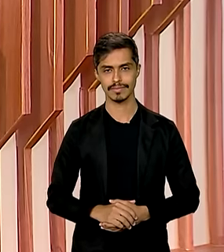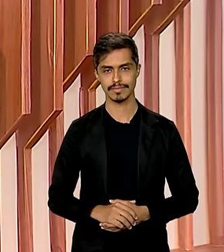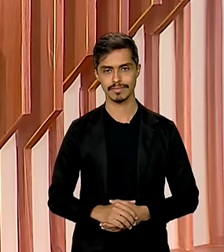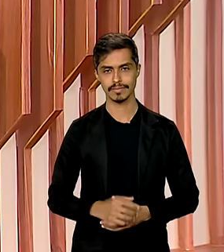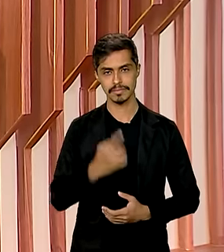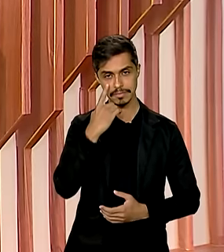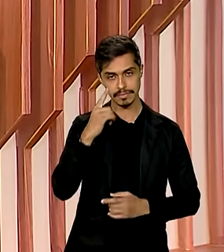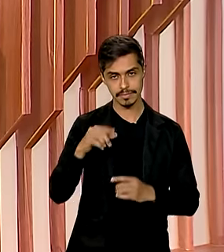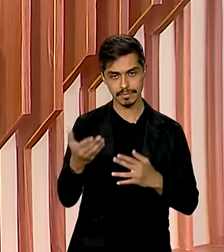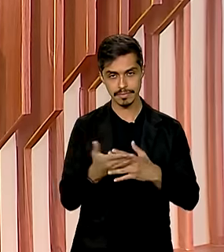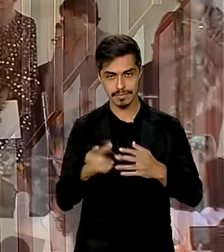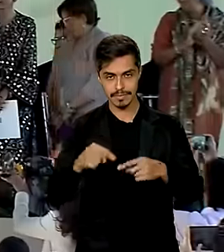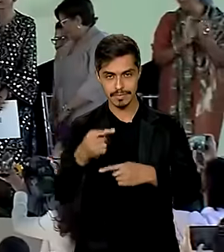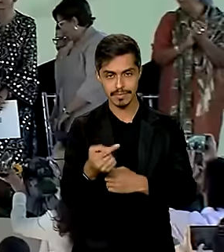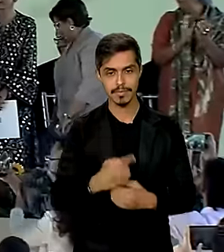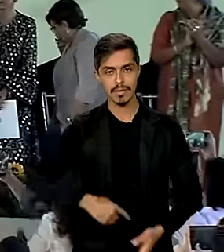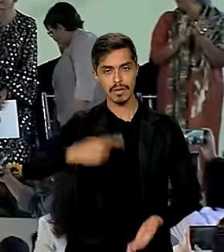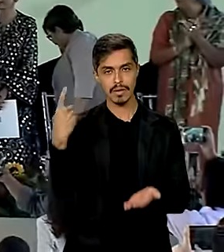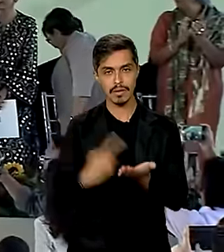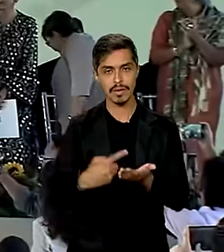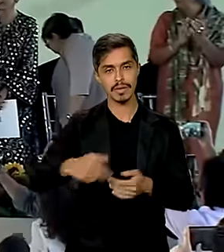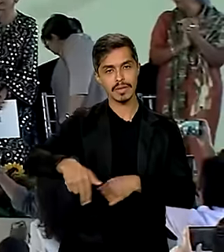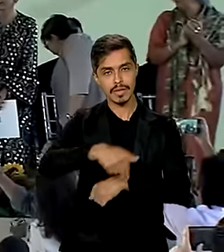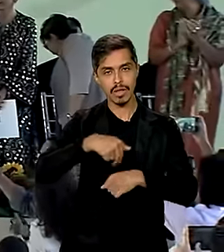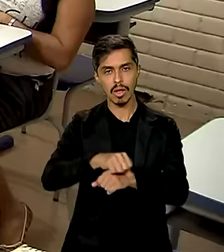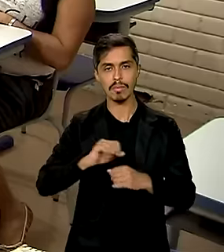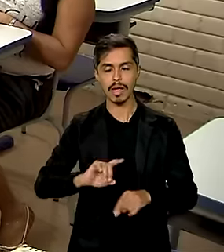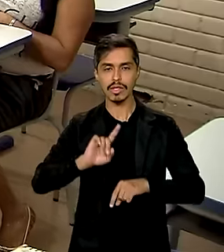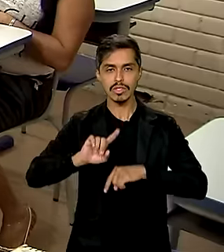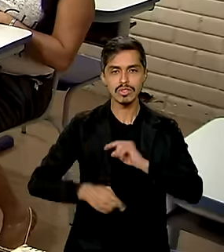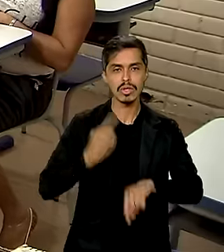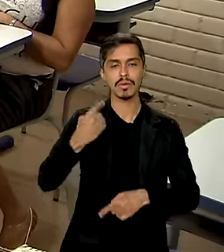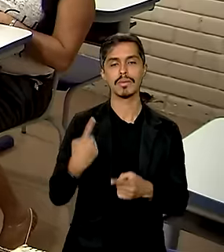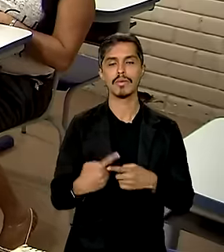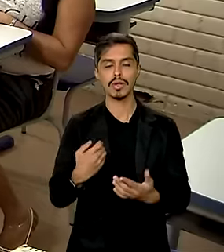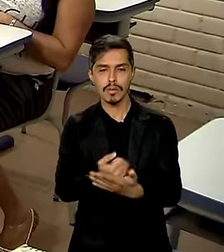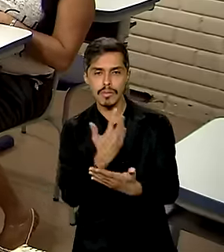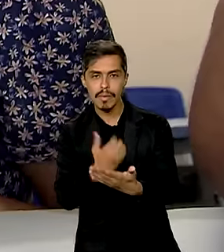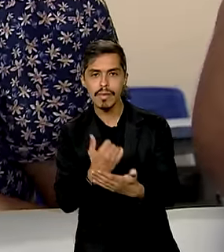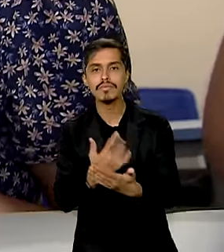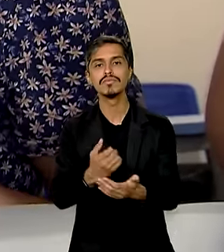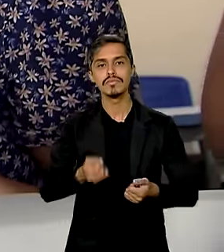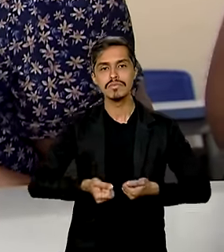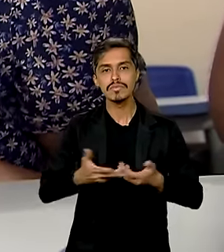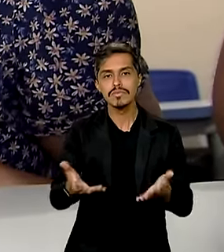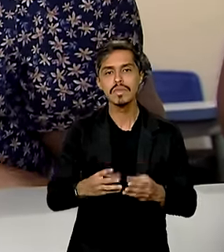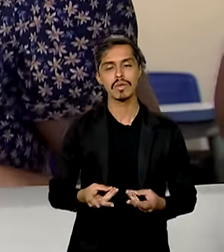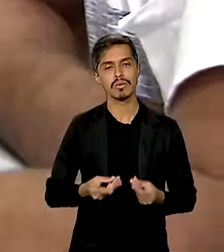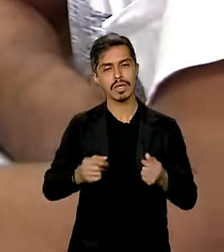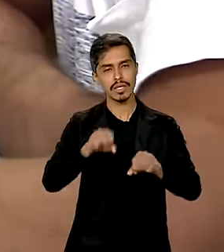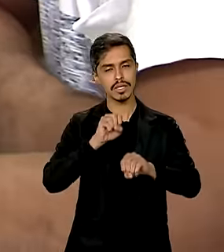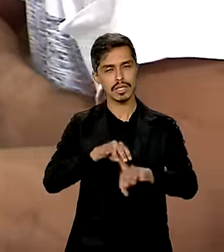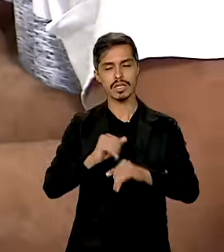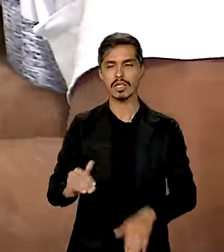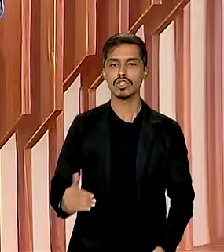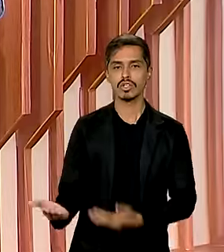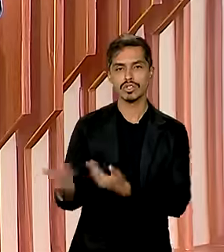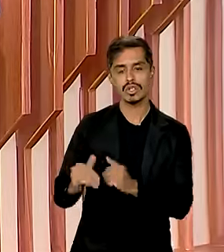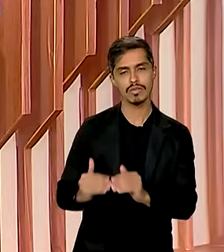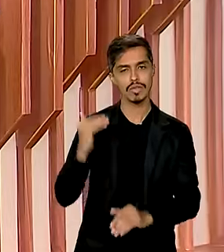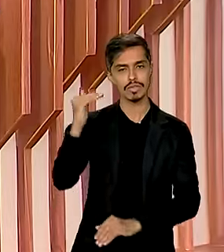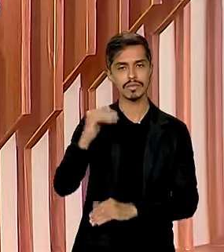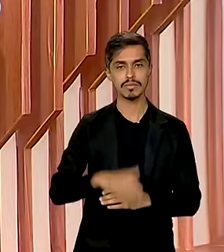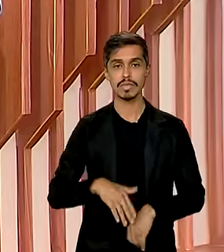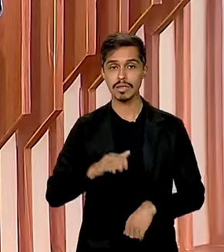Veja a seguir, lançado o Pacto Nacional pela Superação do Analfabetismo e de Qualificação para Jovens e Adultos.